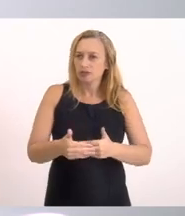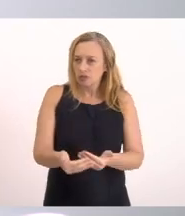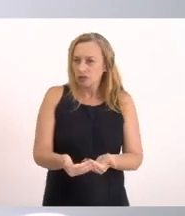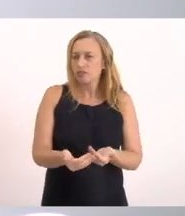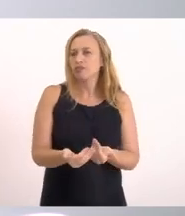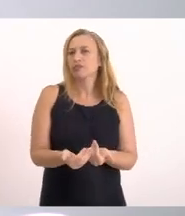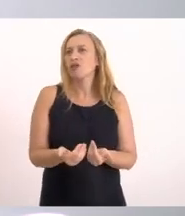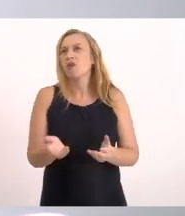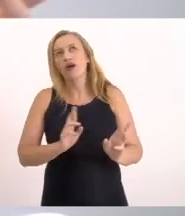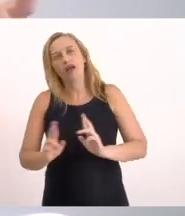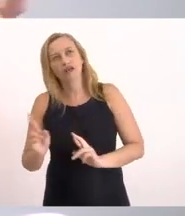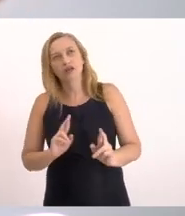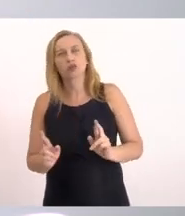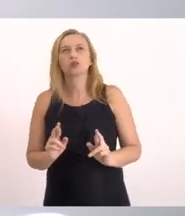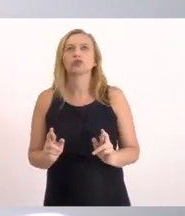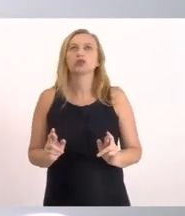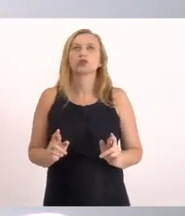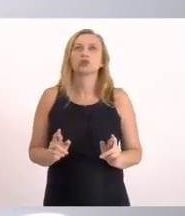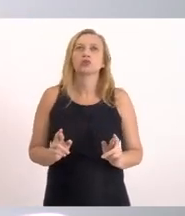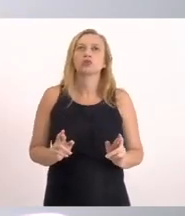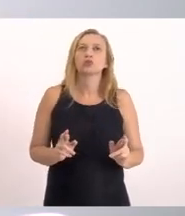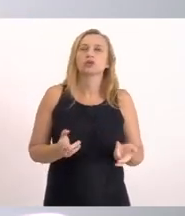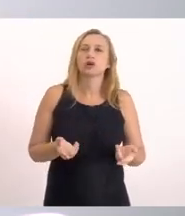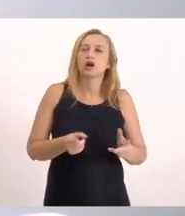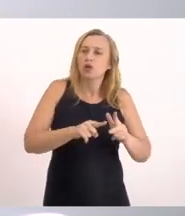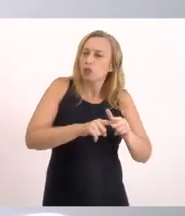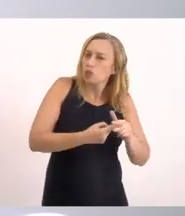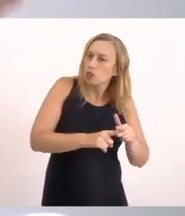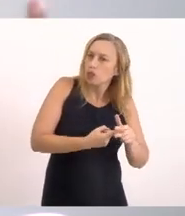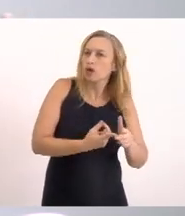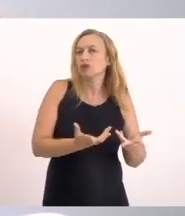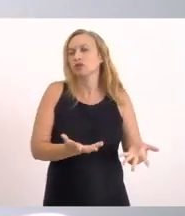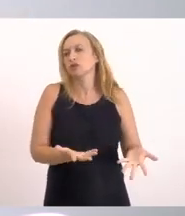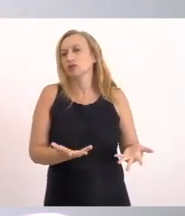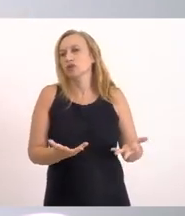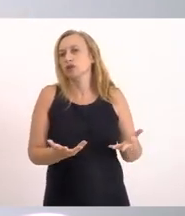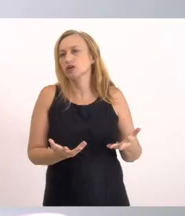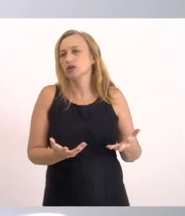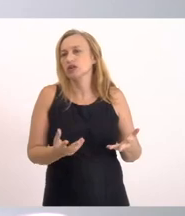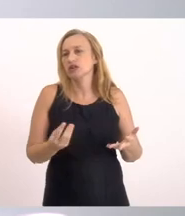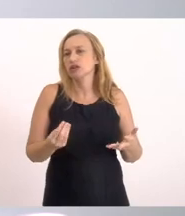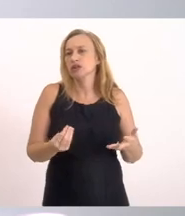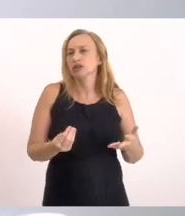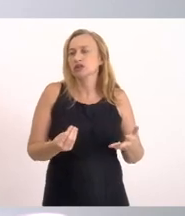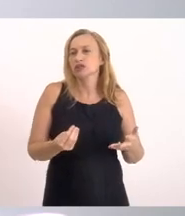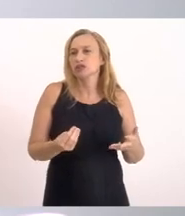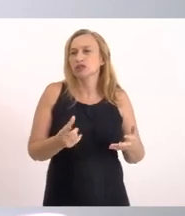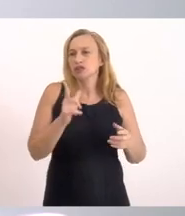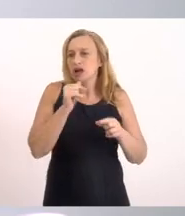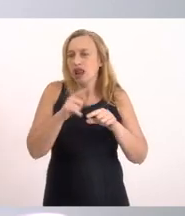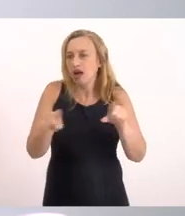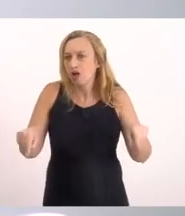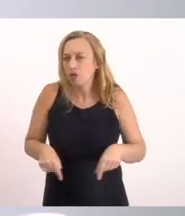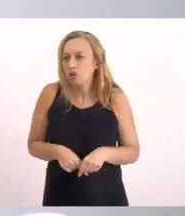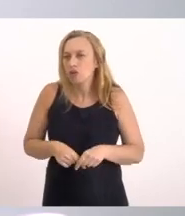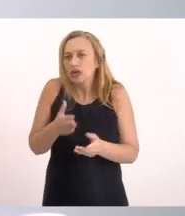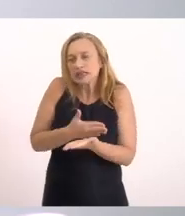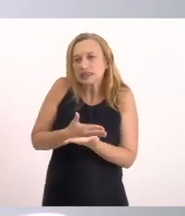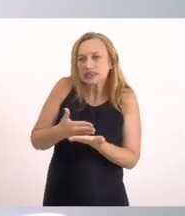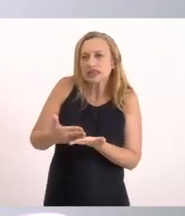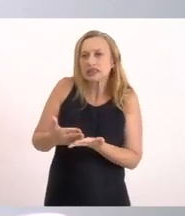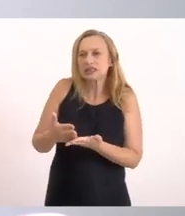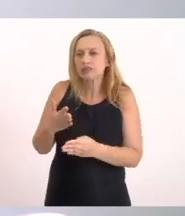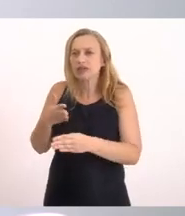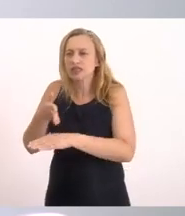A manutenção Da vida Da lagoa Ela começa Por essa